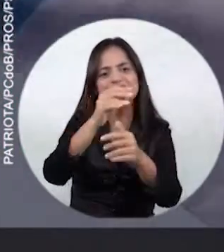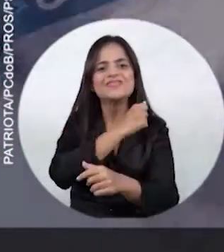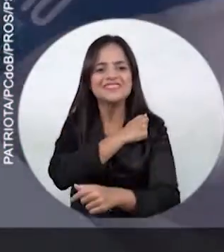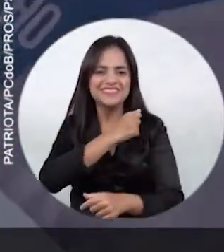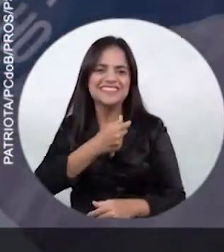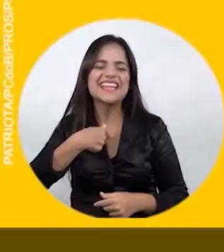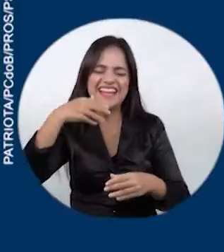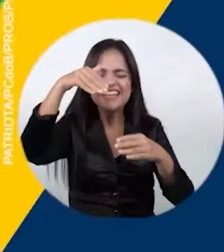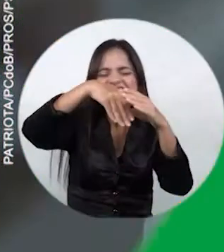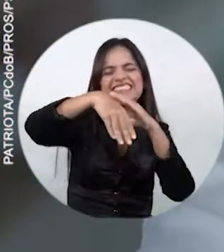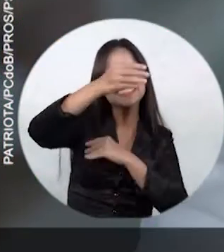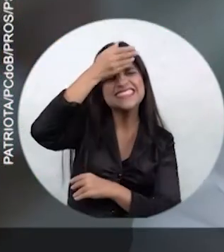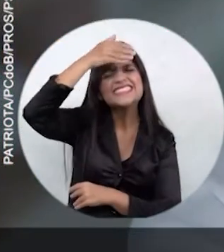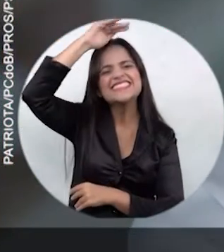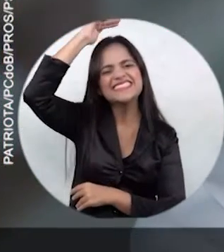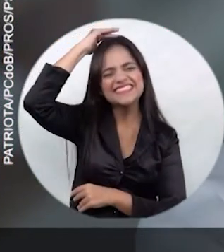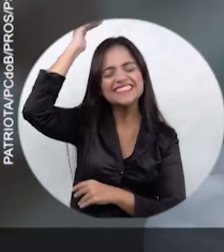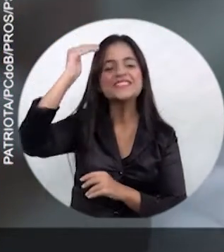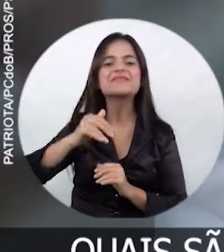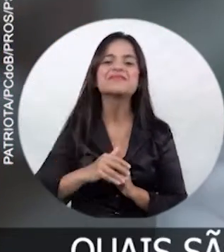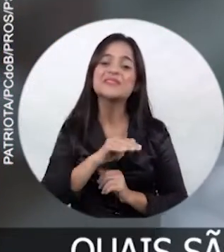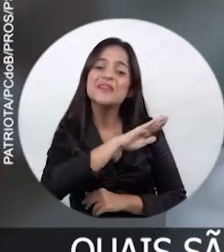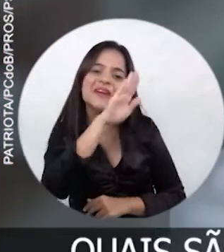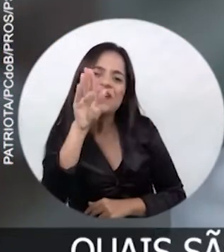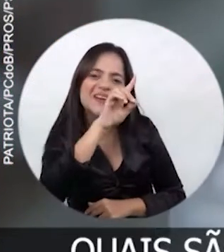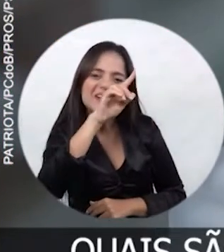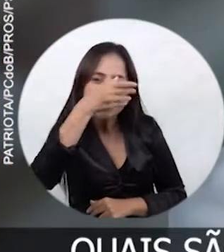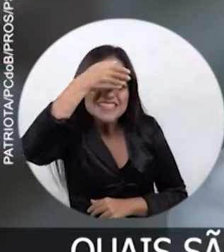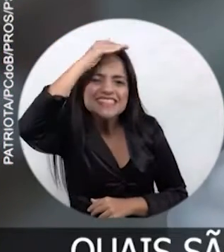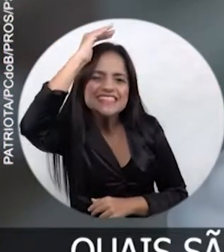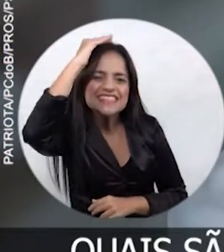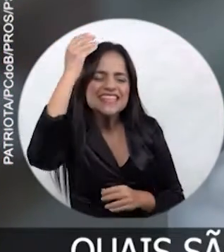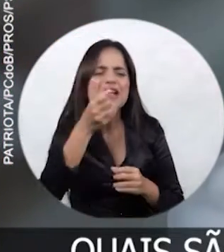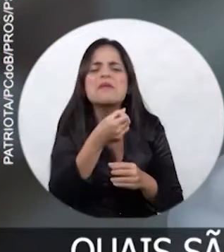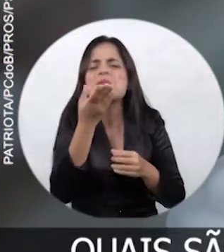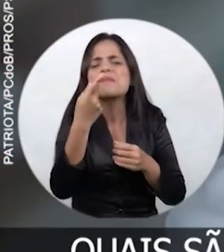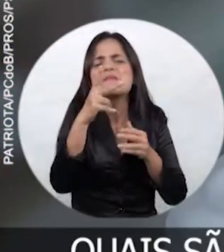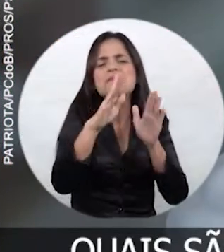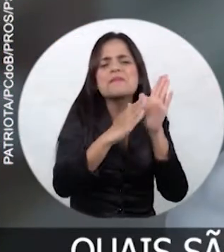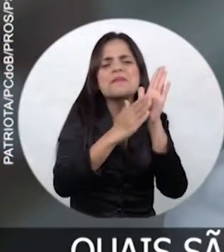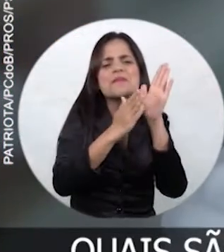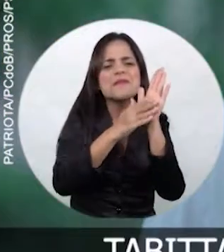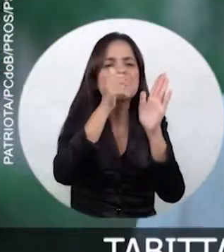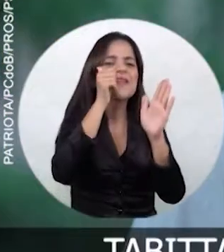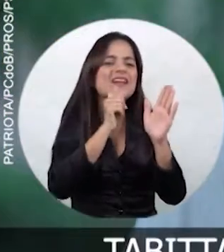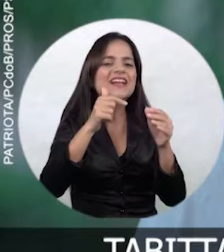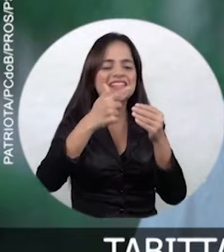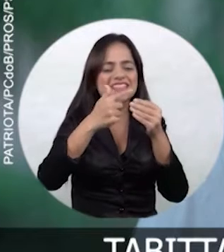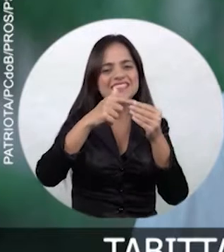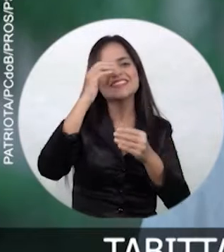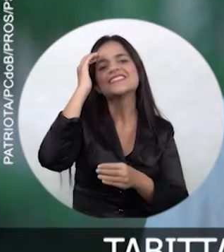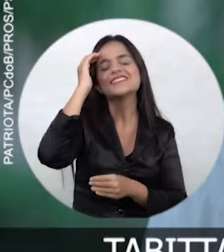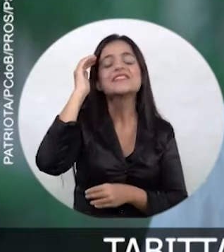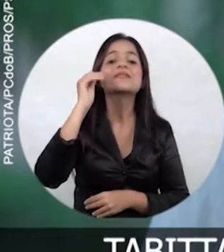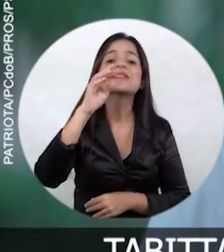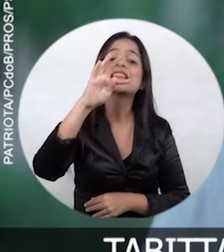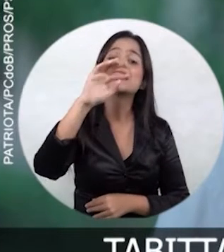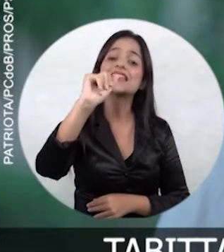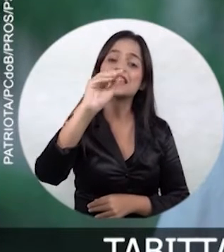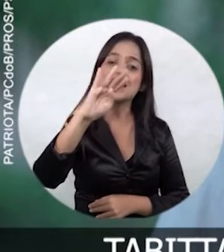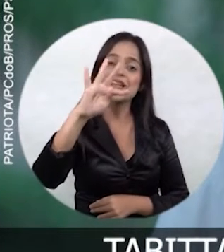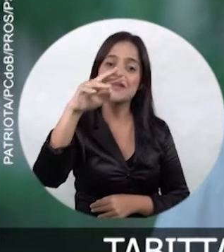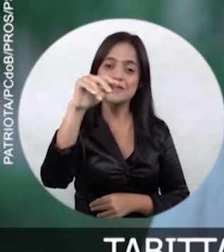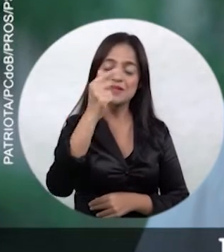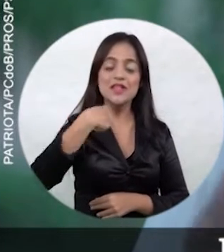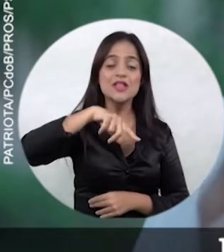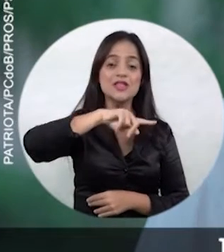no 10! Pois é, quais as suas propostas para as mulheres de Tumbiara? Tábita, no nosso governo nós